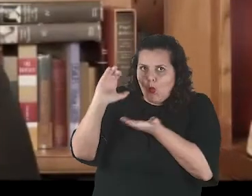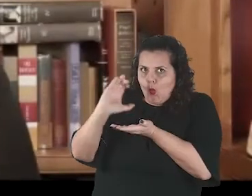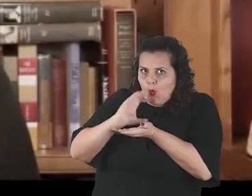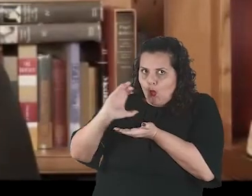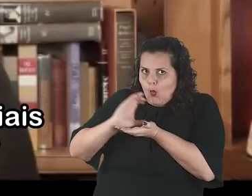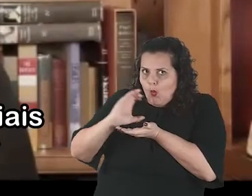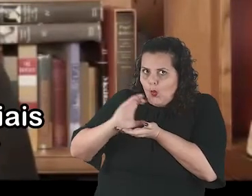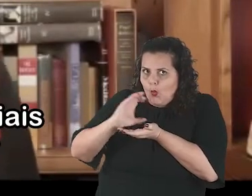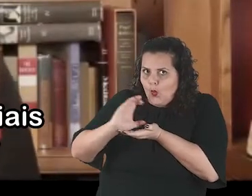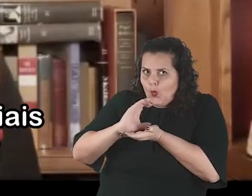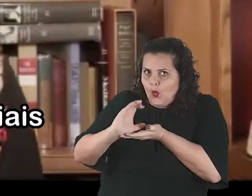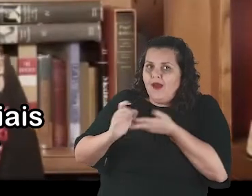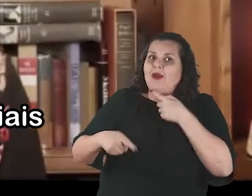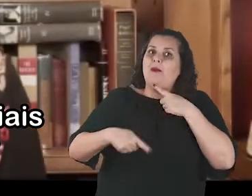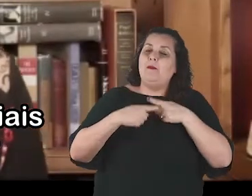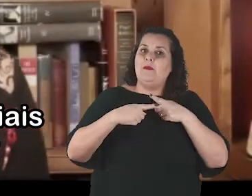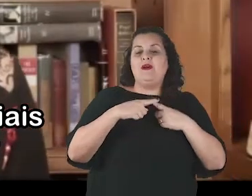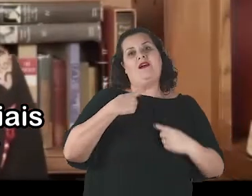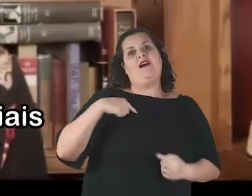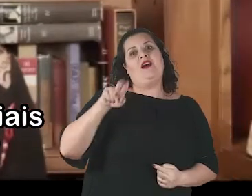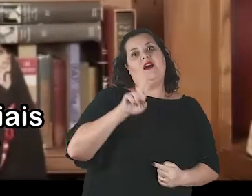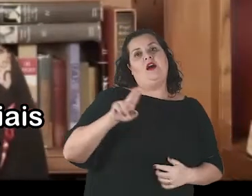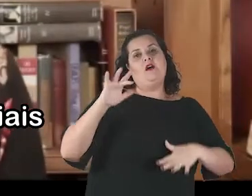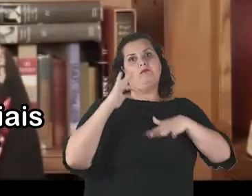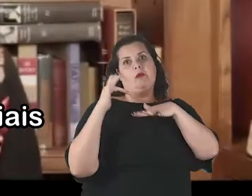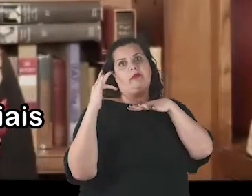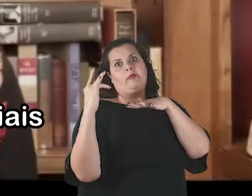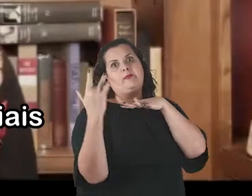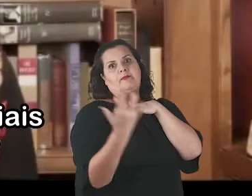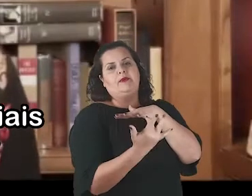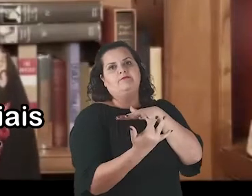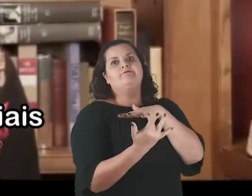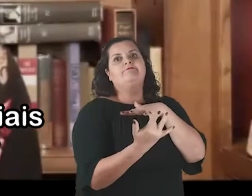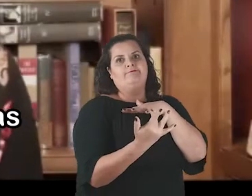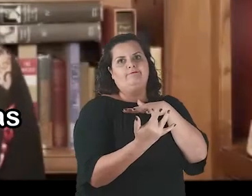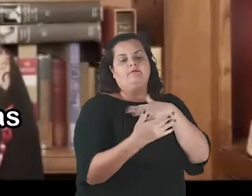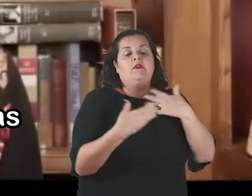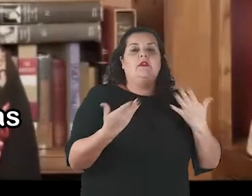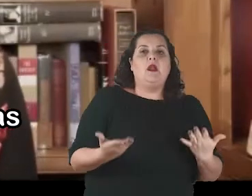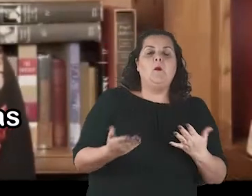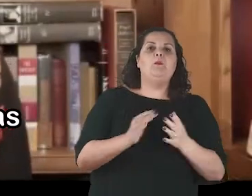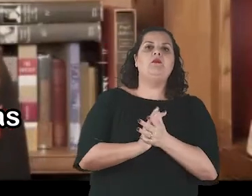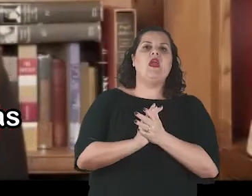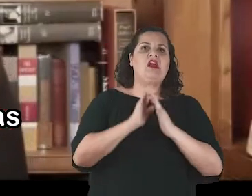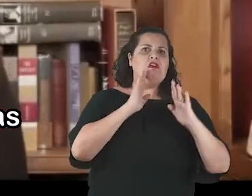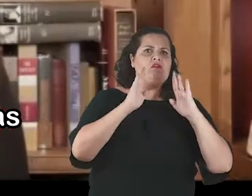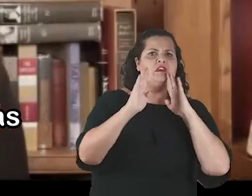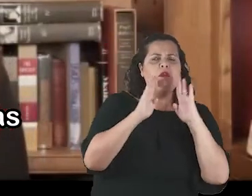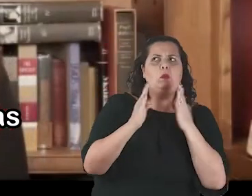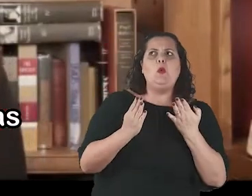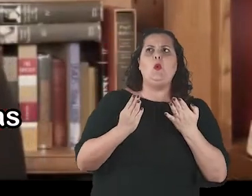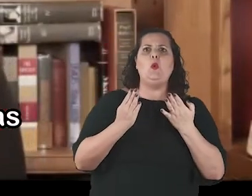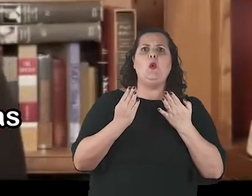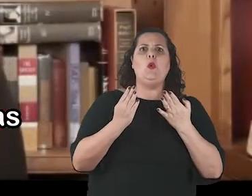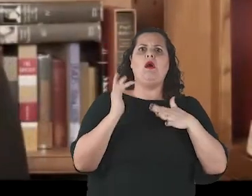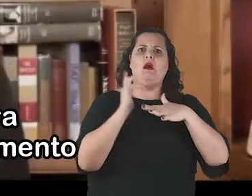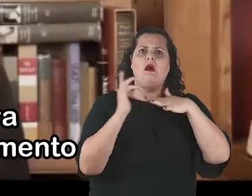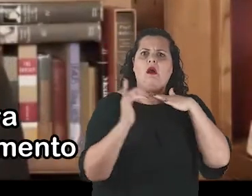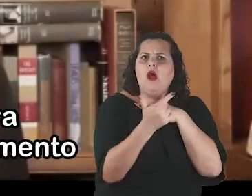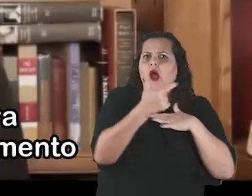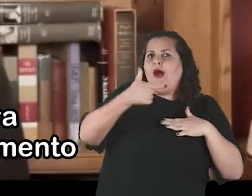um meio inofensivo. O Facebook e outras redes sociais aprenderam a se aproveitar das necessidades